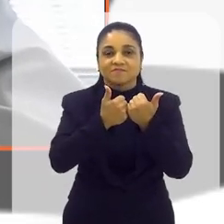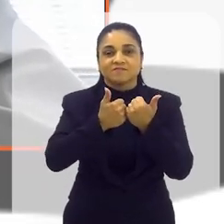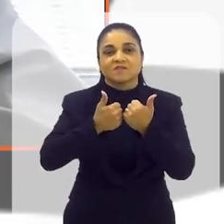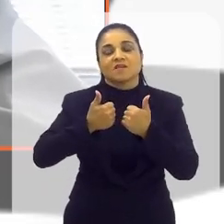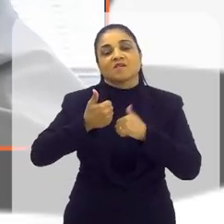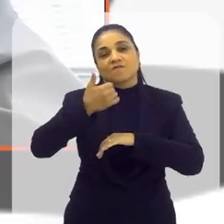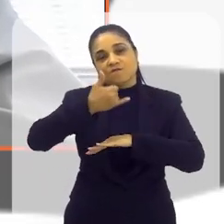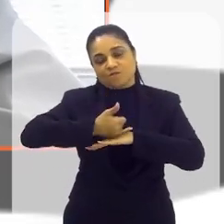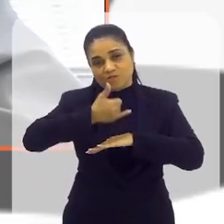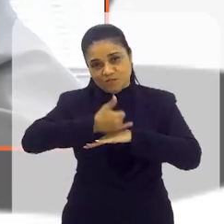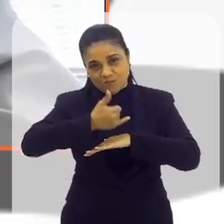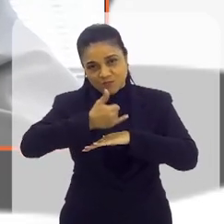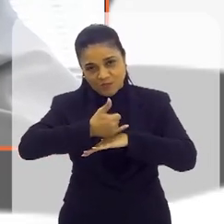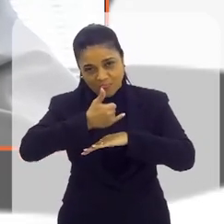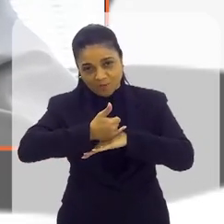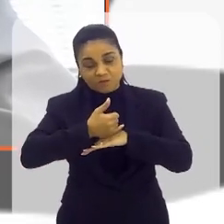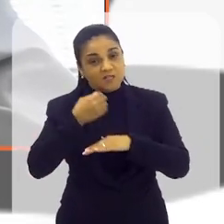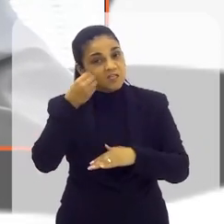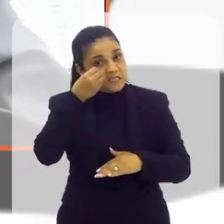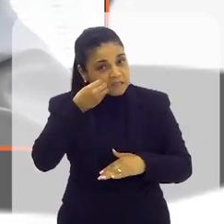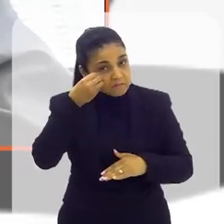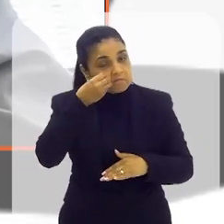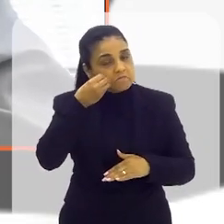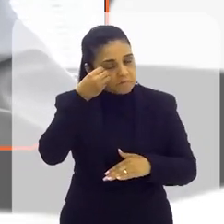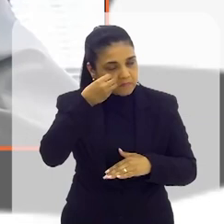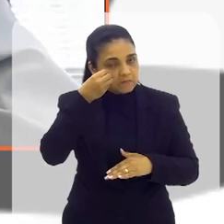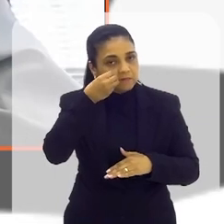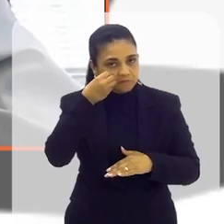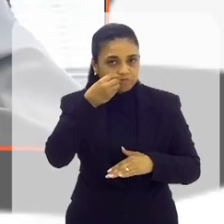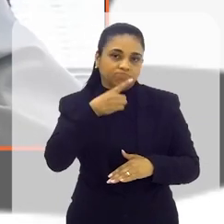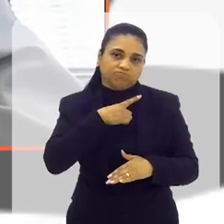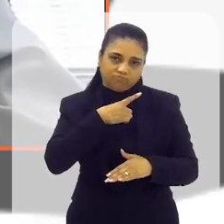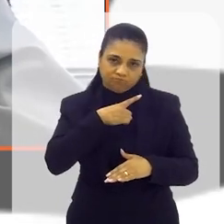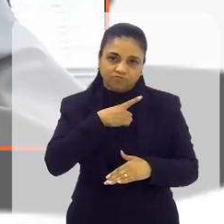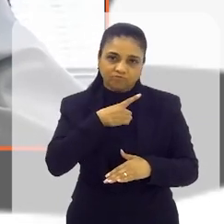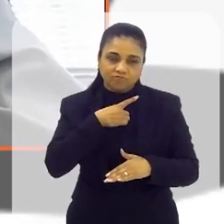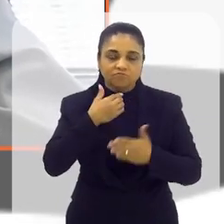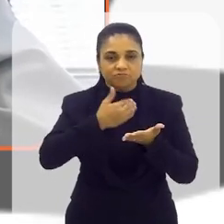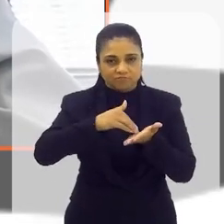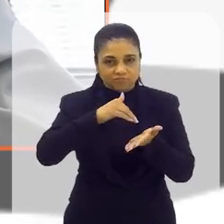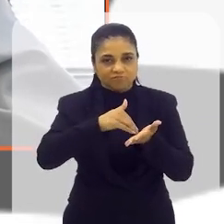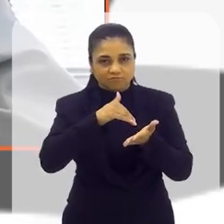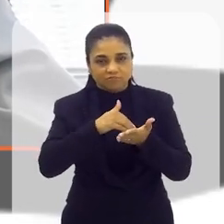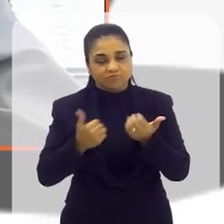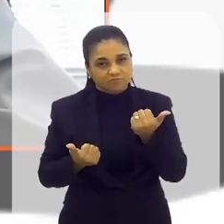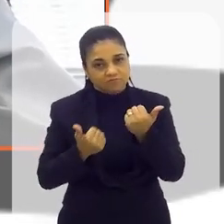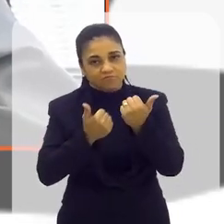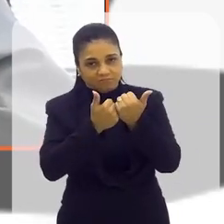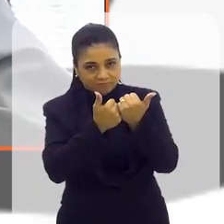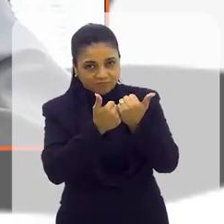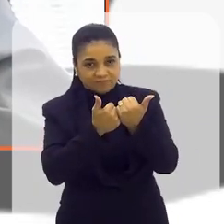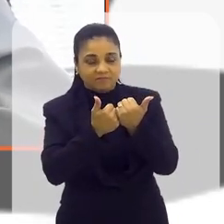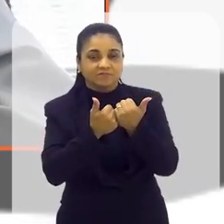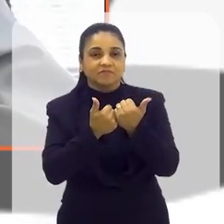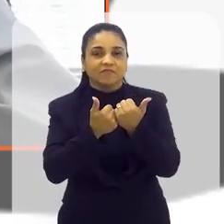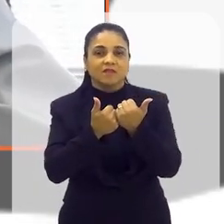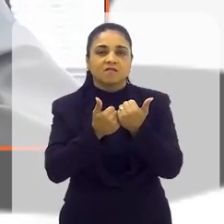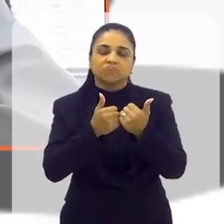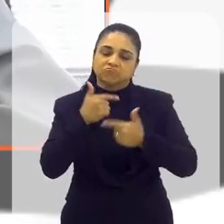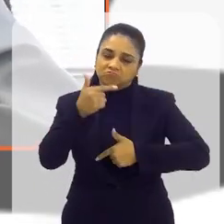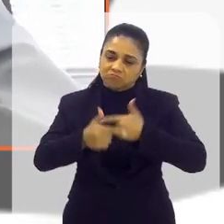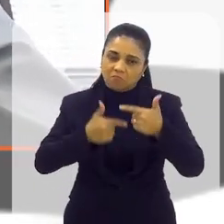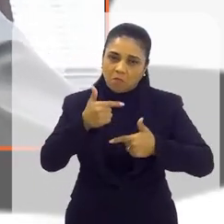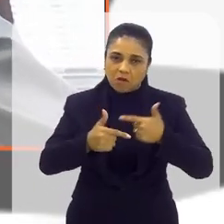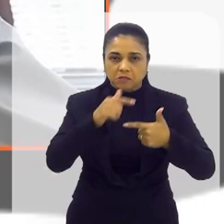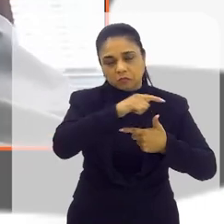grande experiência como secretário de assistência, sempre trabalhando no